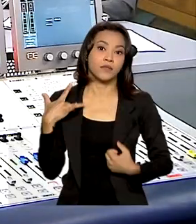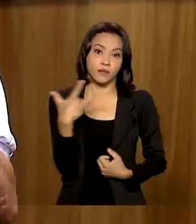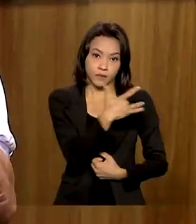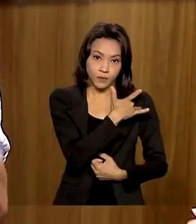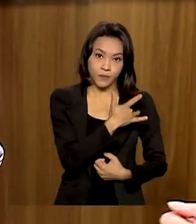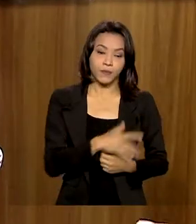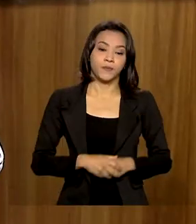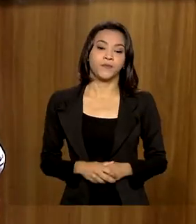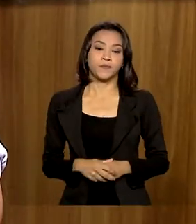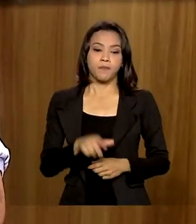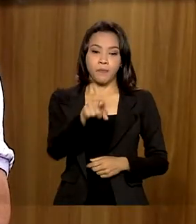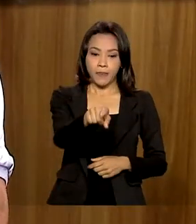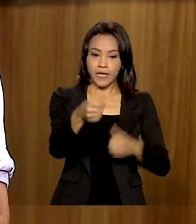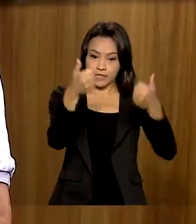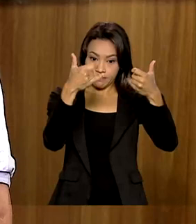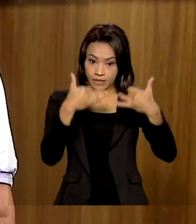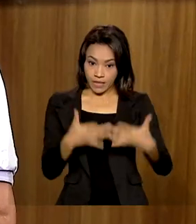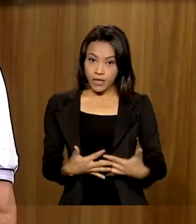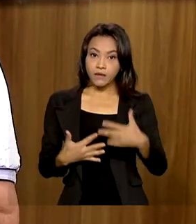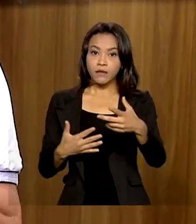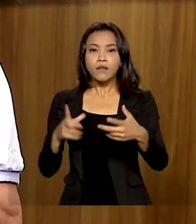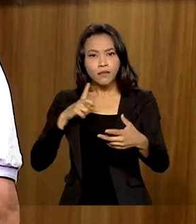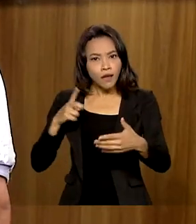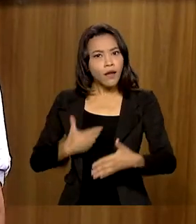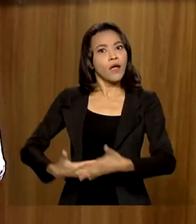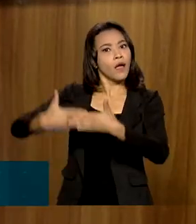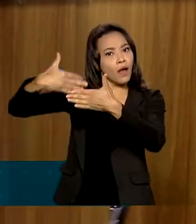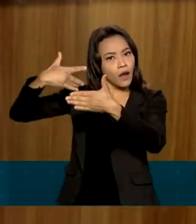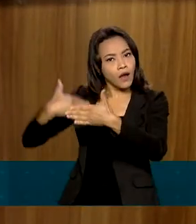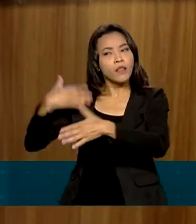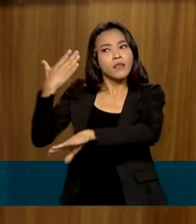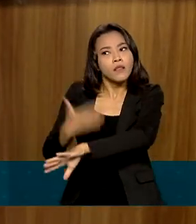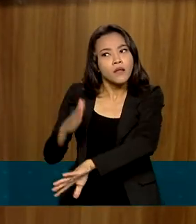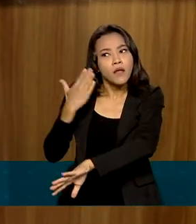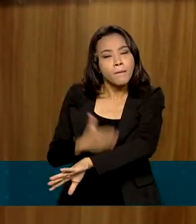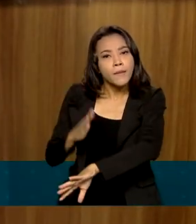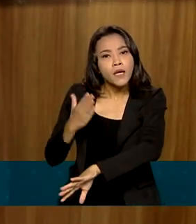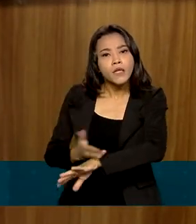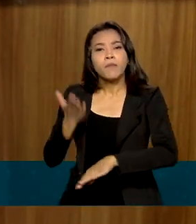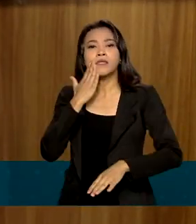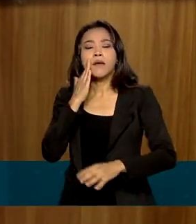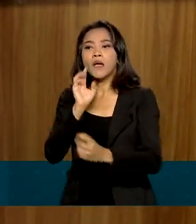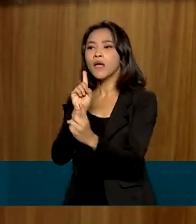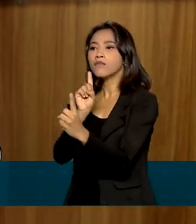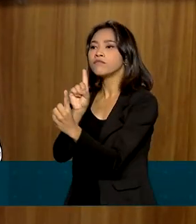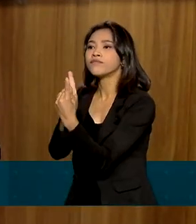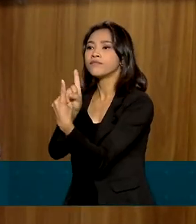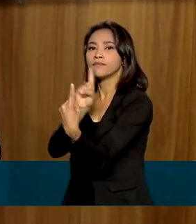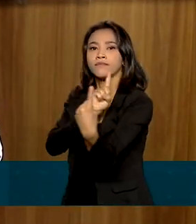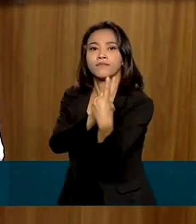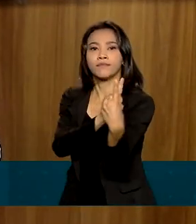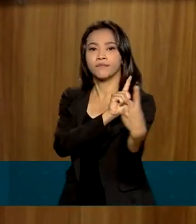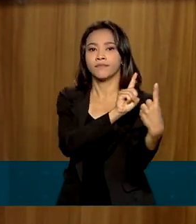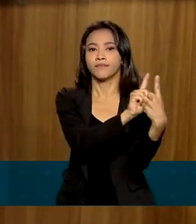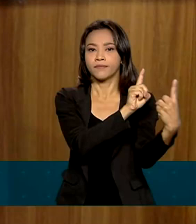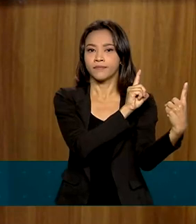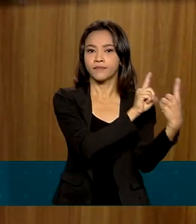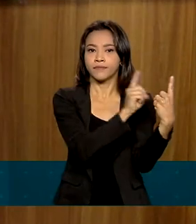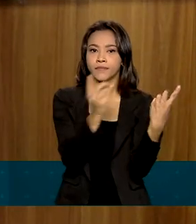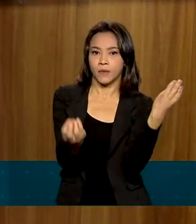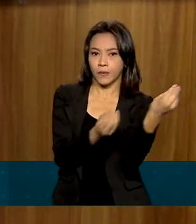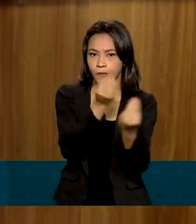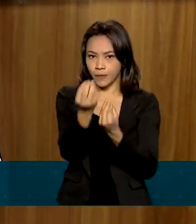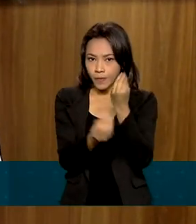Existe todo um treinamento manual de abordagem visando a segurança